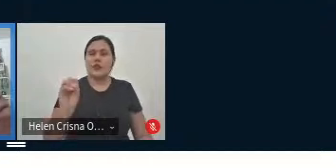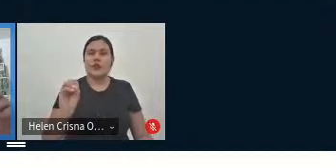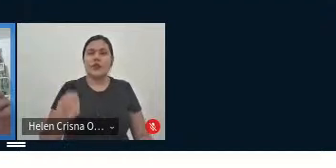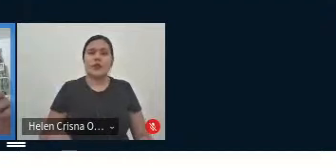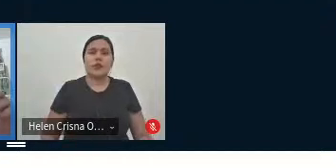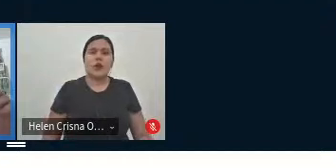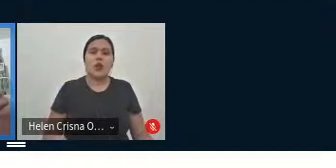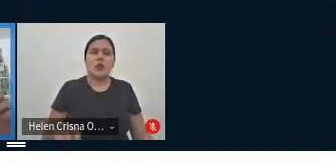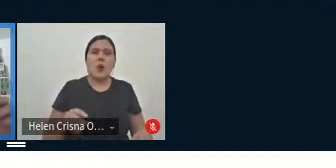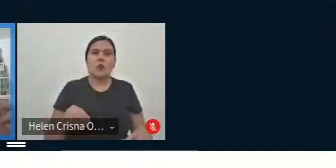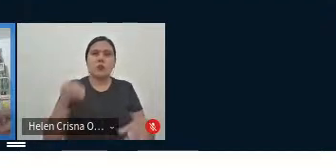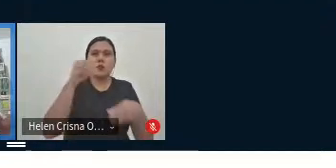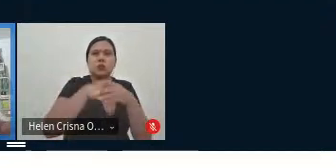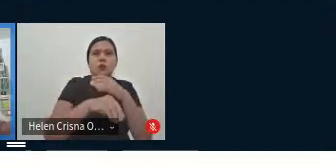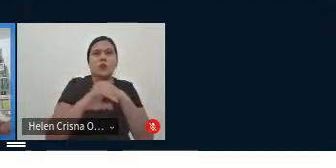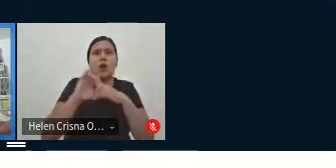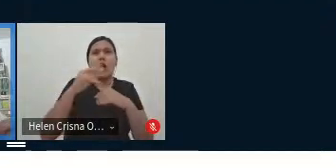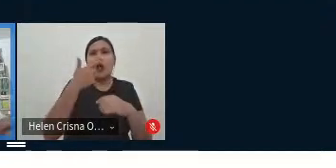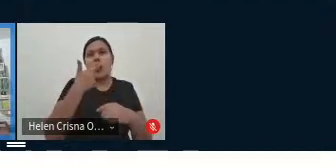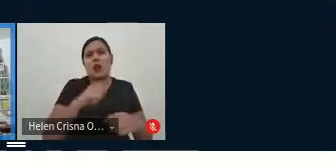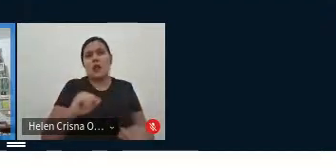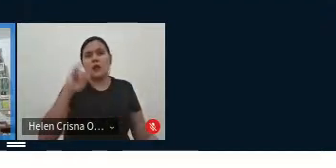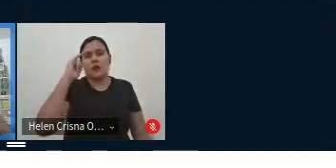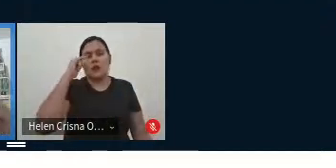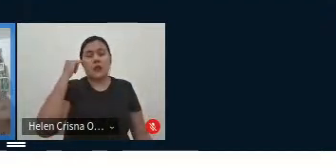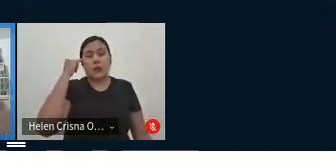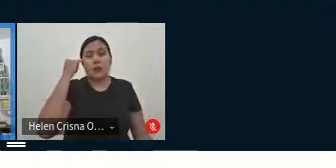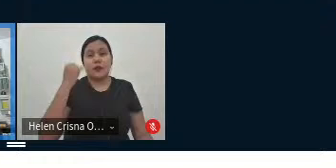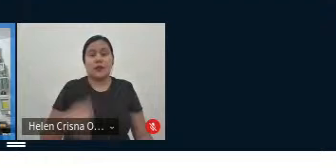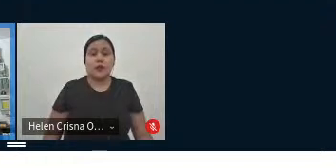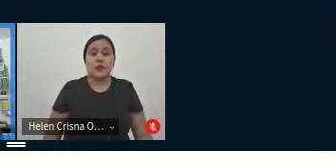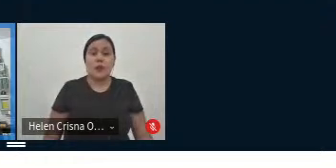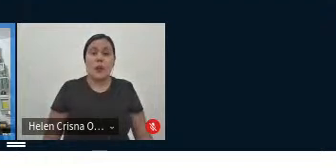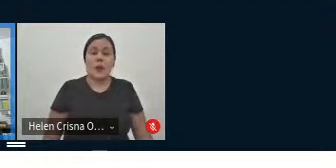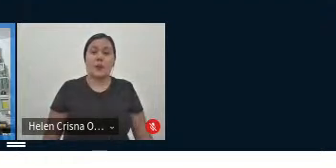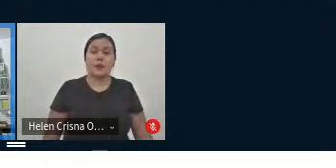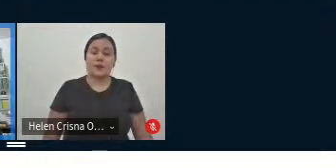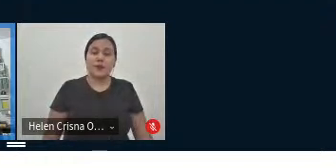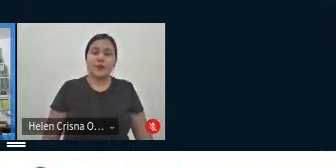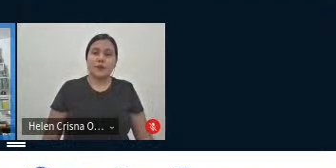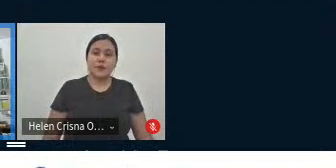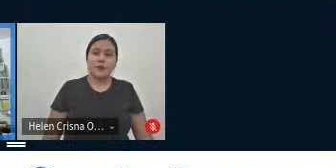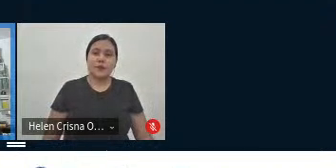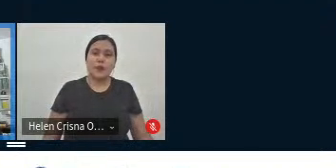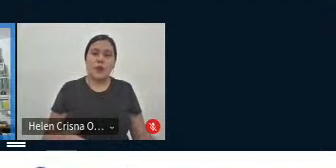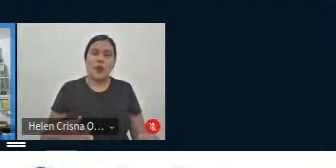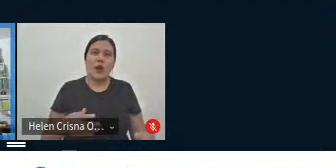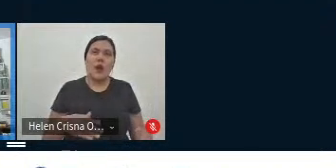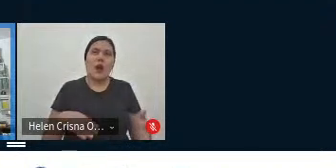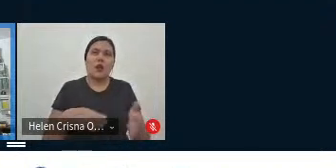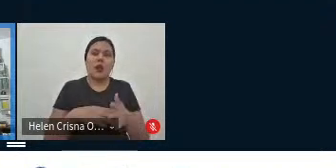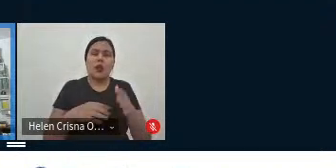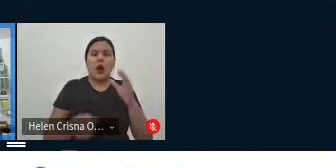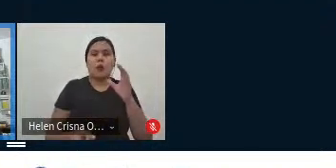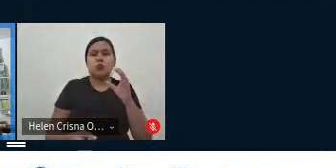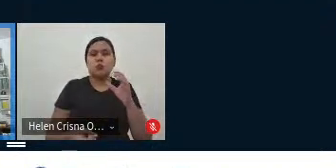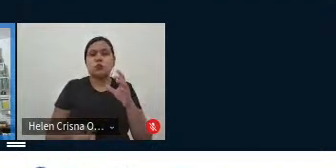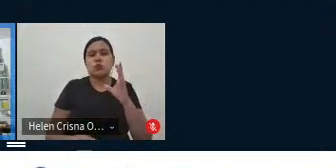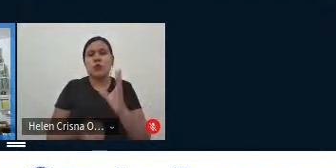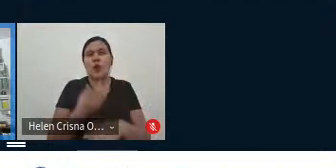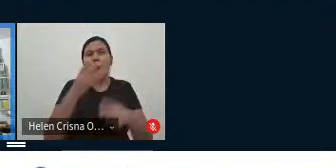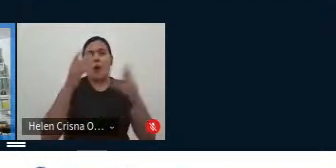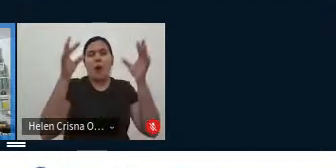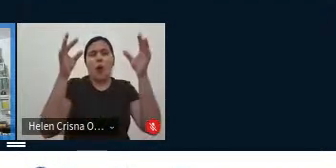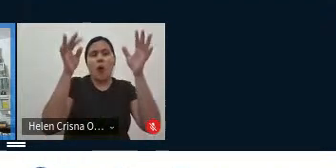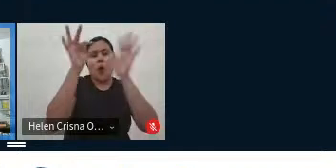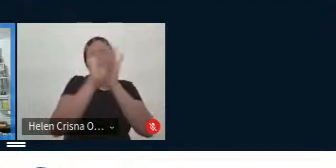língua japonesa. Então, como fazer isso, né? Então, foi uma batalha até com a constituição do texto. Só para eu ter um exemplo,